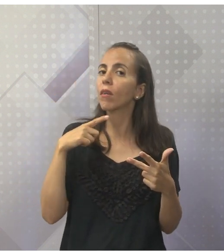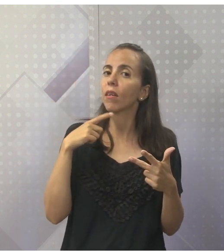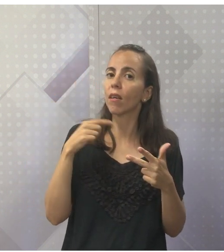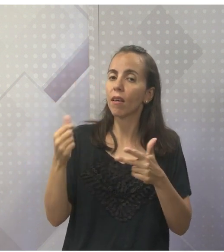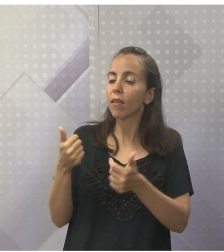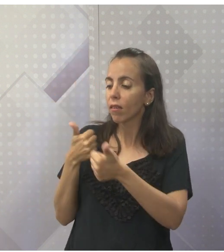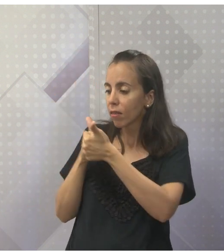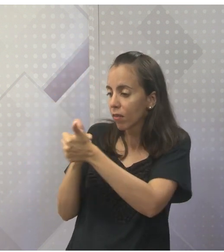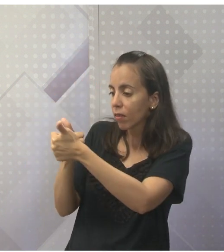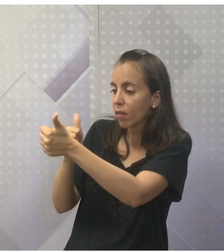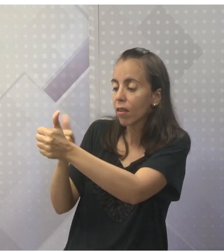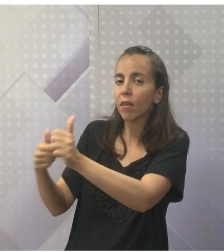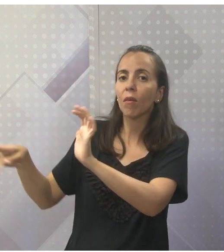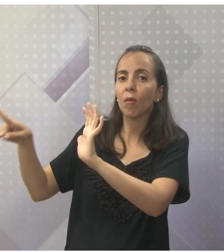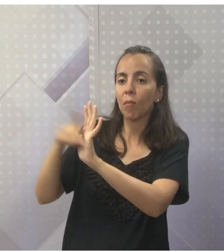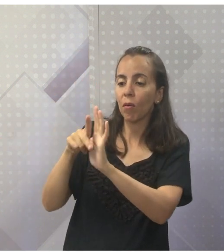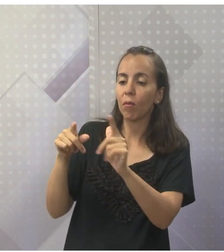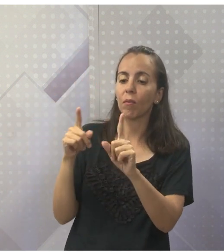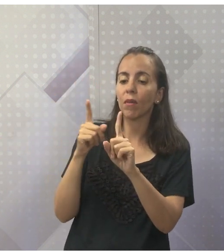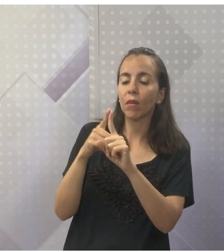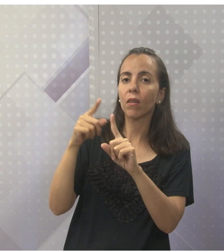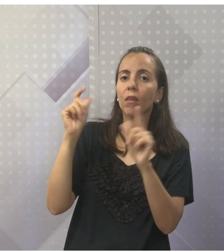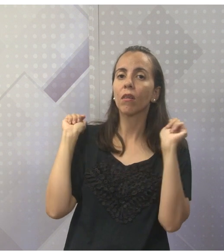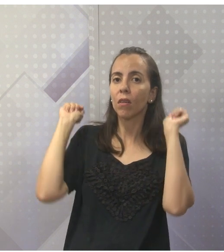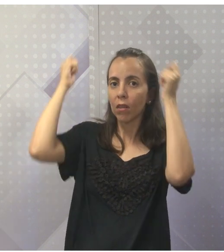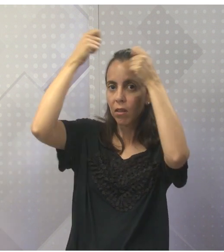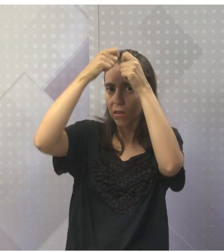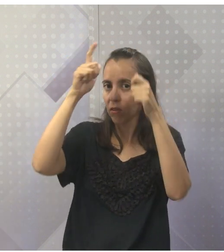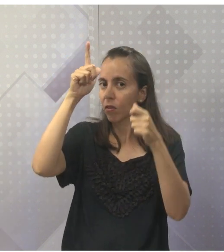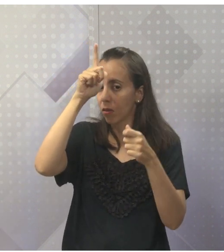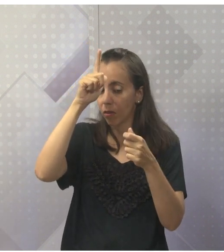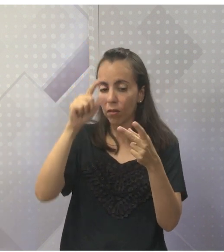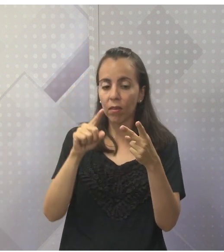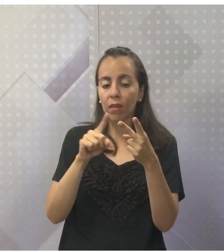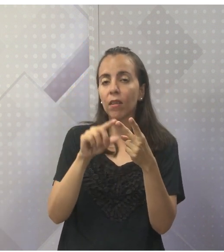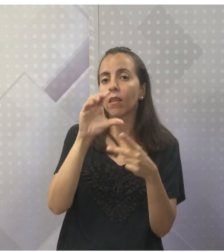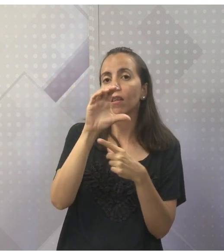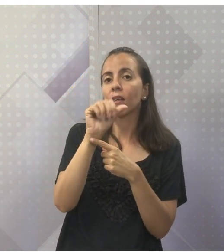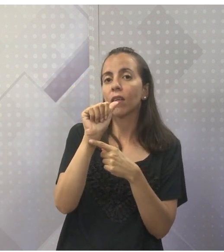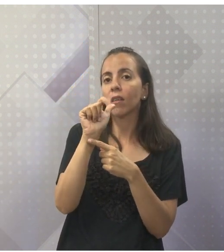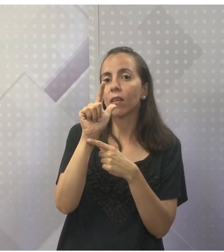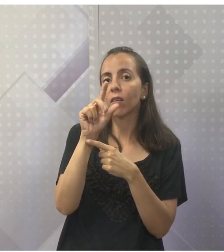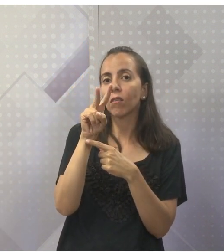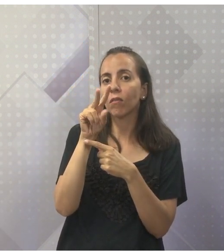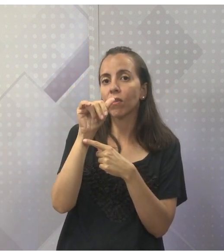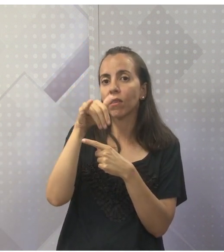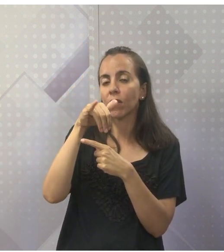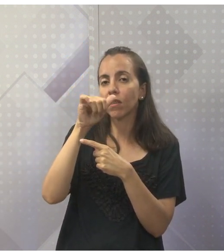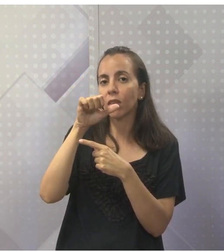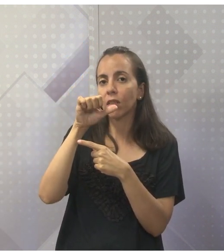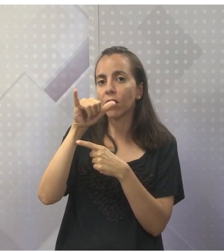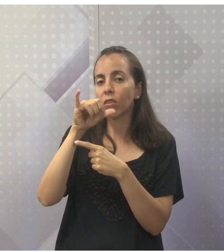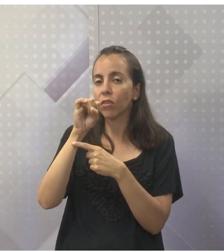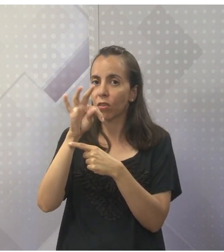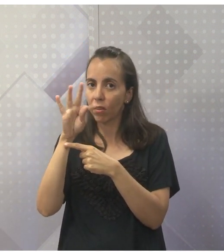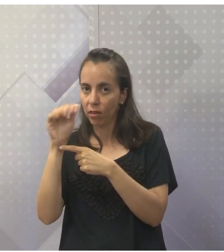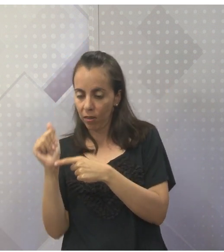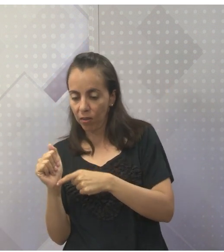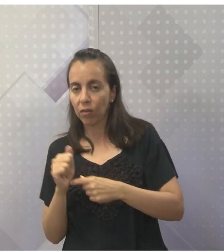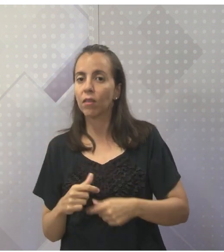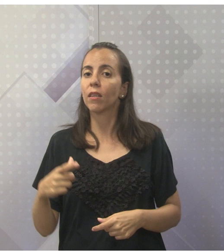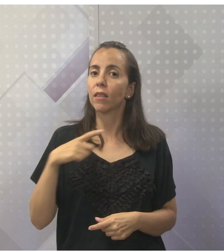luteranos e calvinistas, pentecostais e neopentecostais. Ok, pessoal?